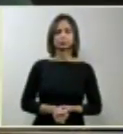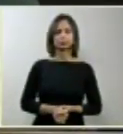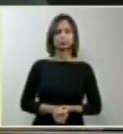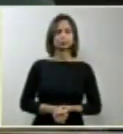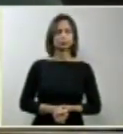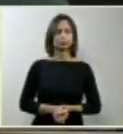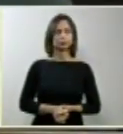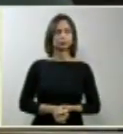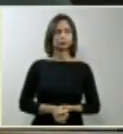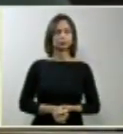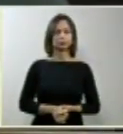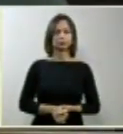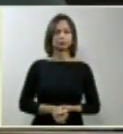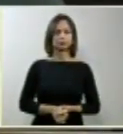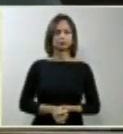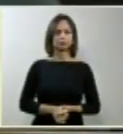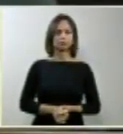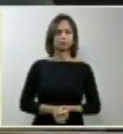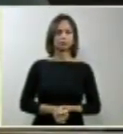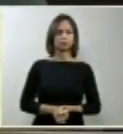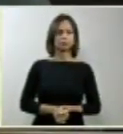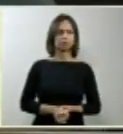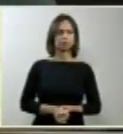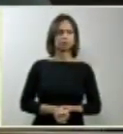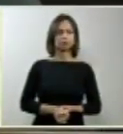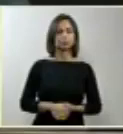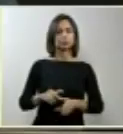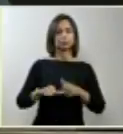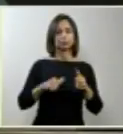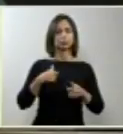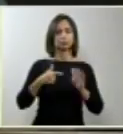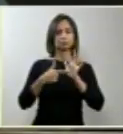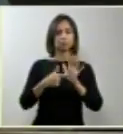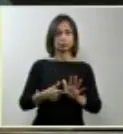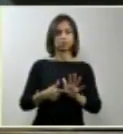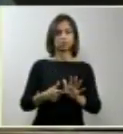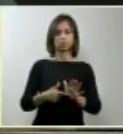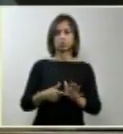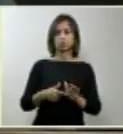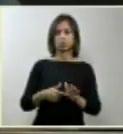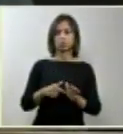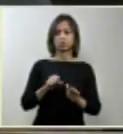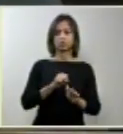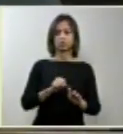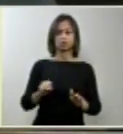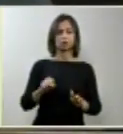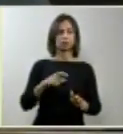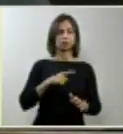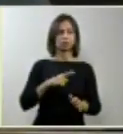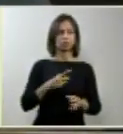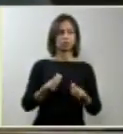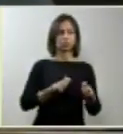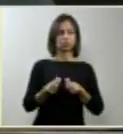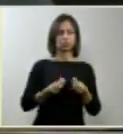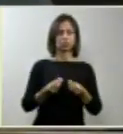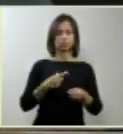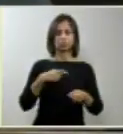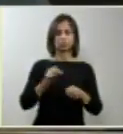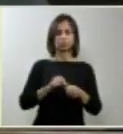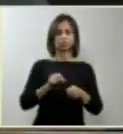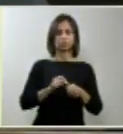Presidente, nós estamos adotando a sistemática de, logo após a